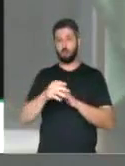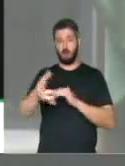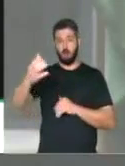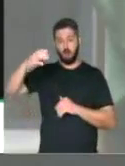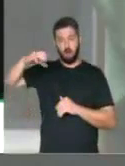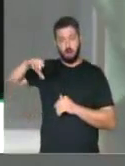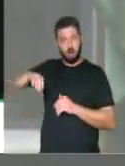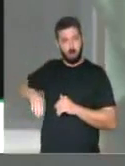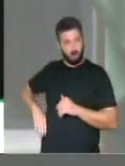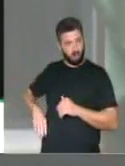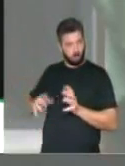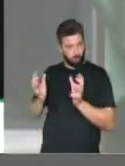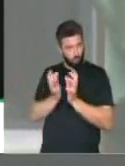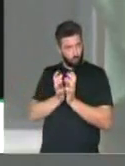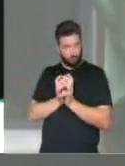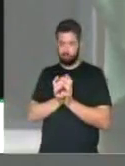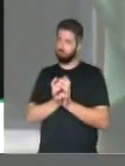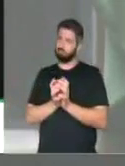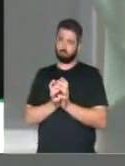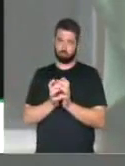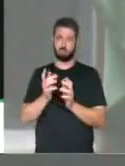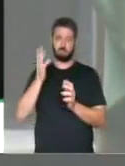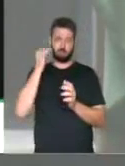embolsado pela quadrilha,